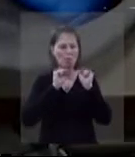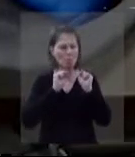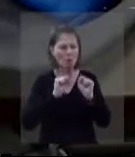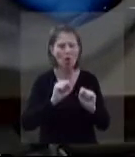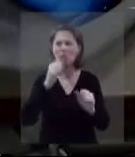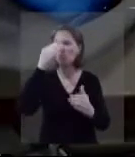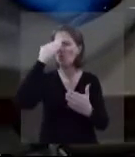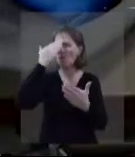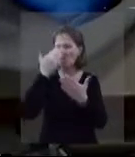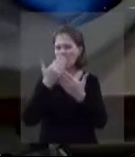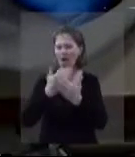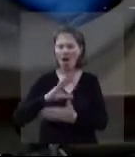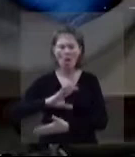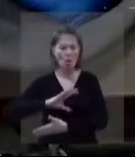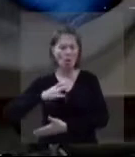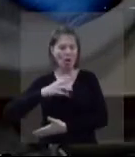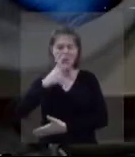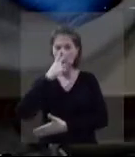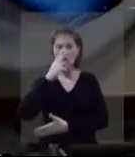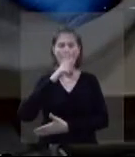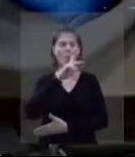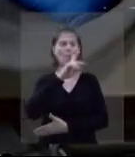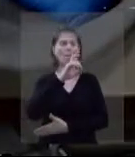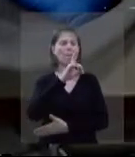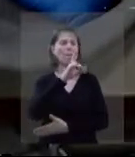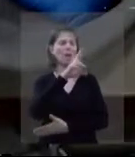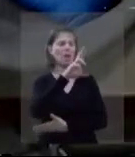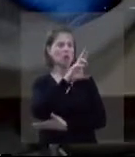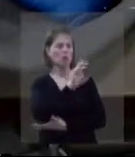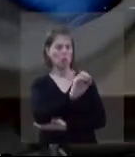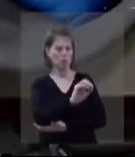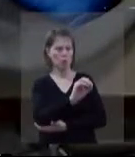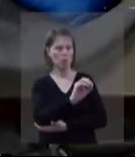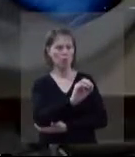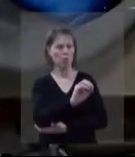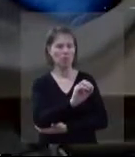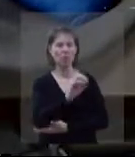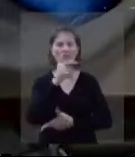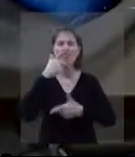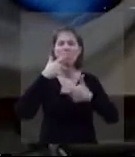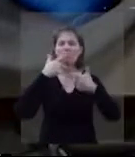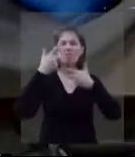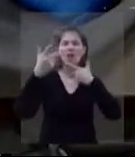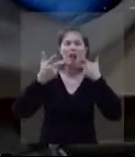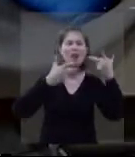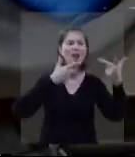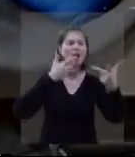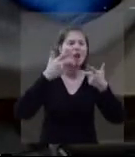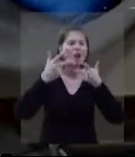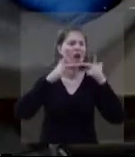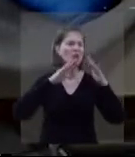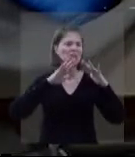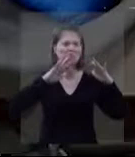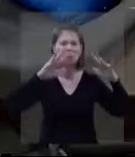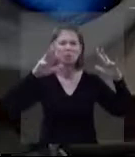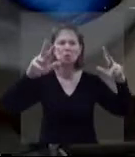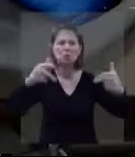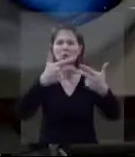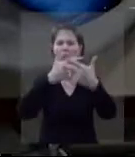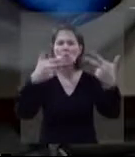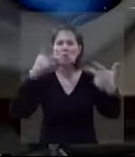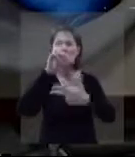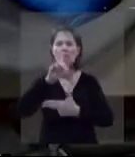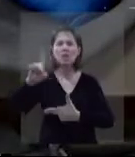Podemos ter a mesma confiança e coragem que Pedro teve, em Atos 2,14, de falar a todos dos